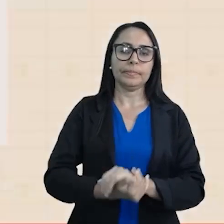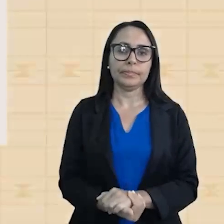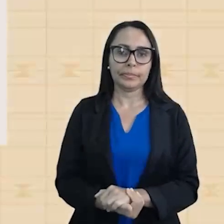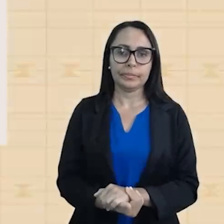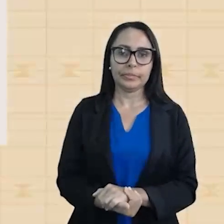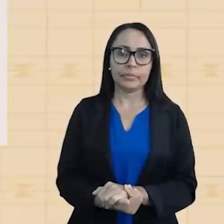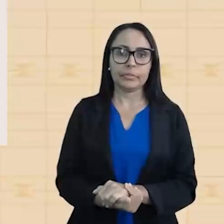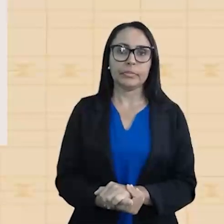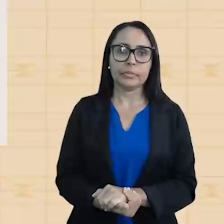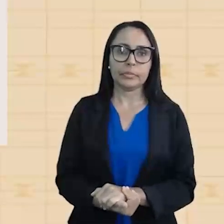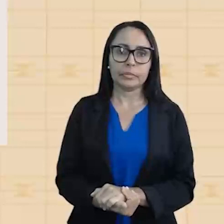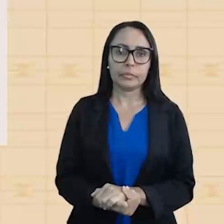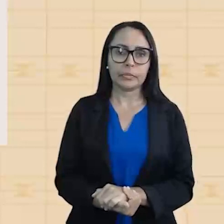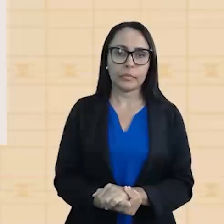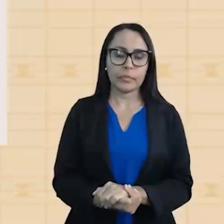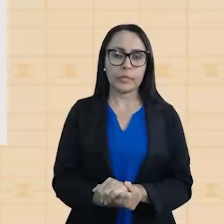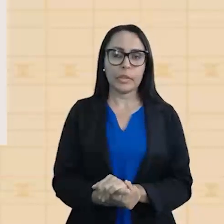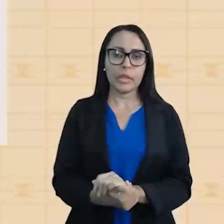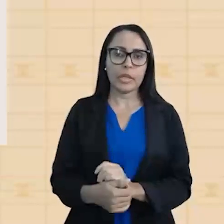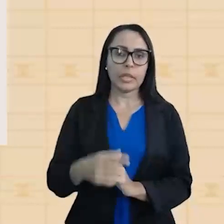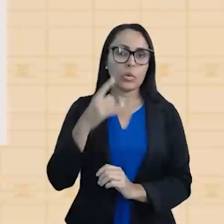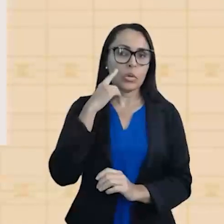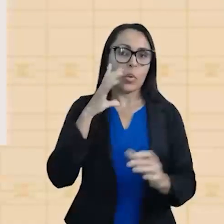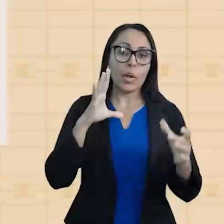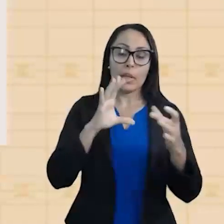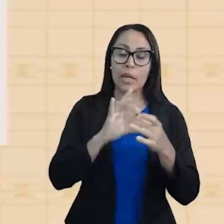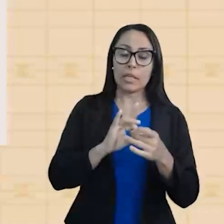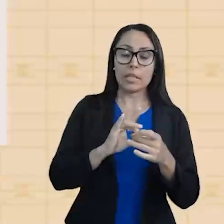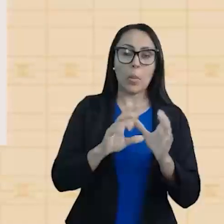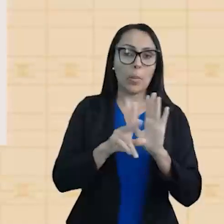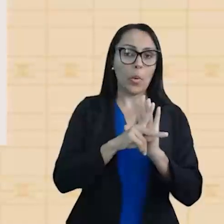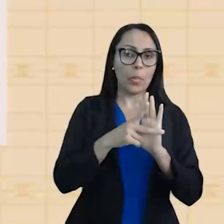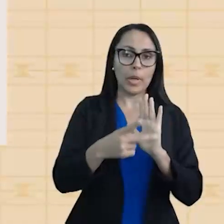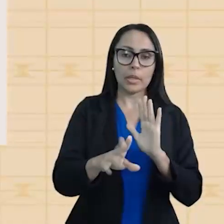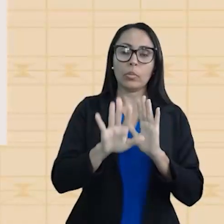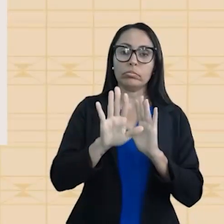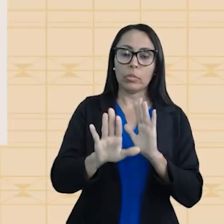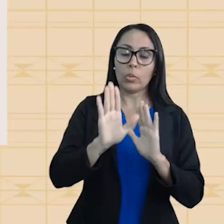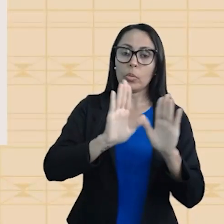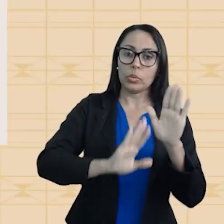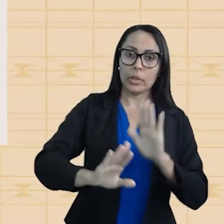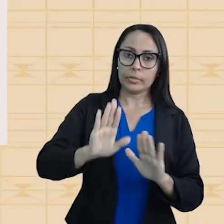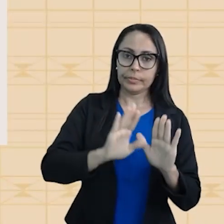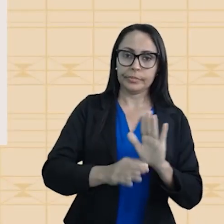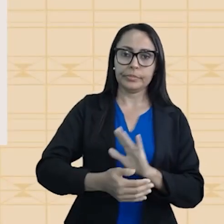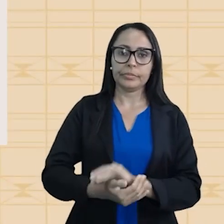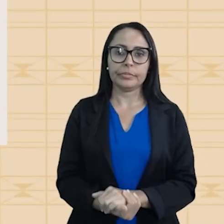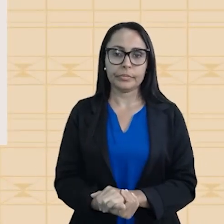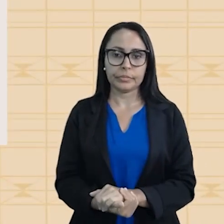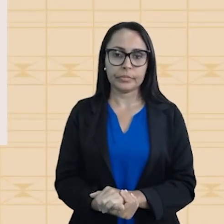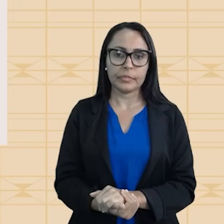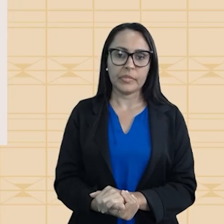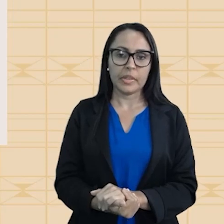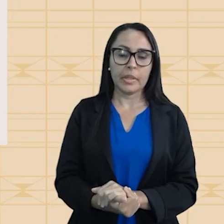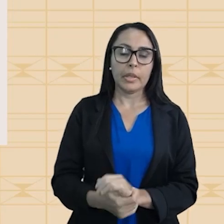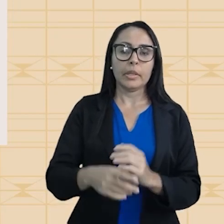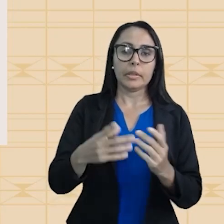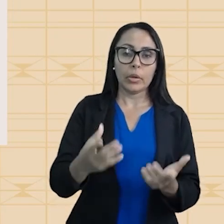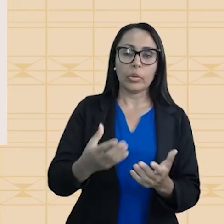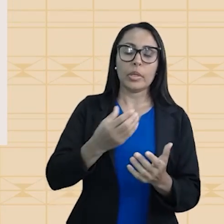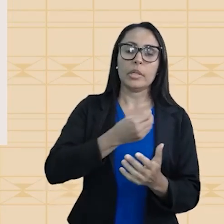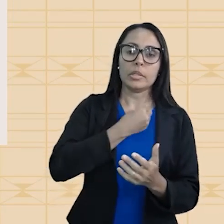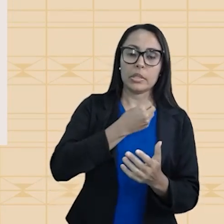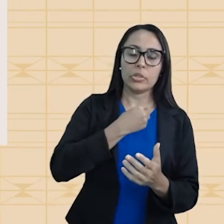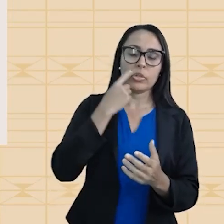correspondem. Elas não são a ligação química em si, tá? Então, cuidado aí. Então, essas forças que existem